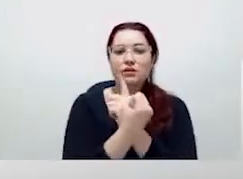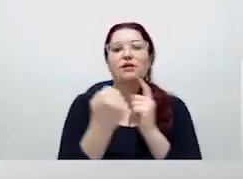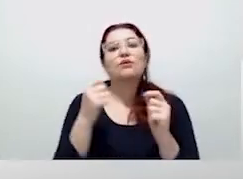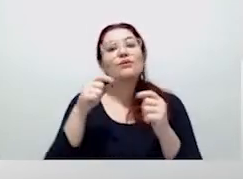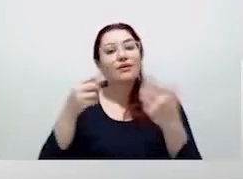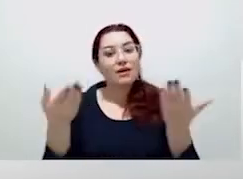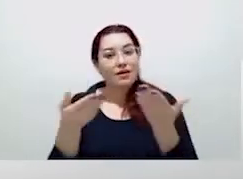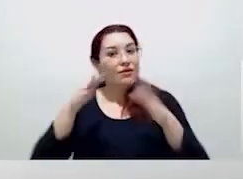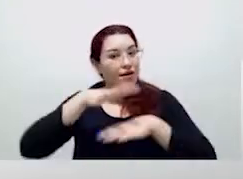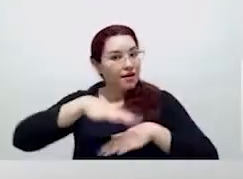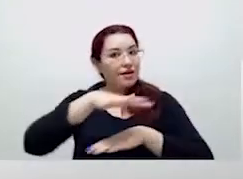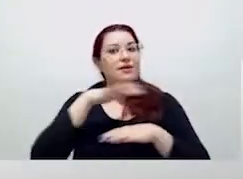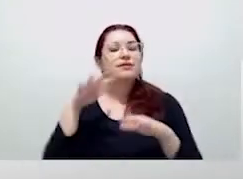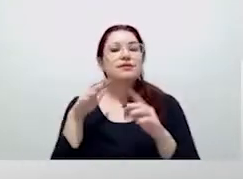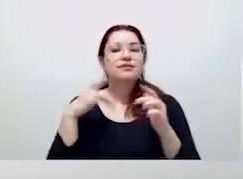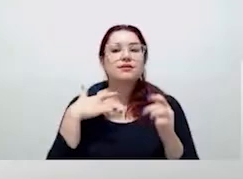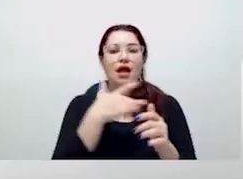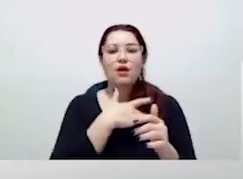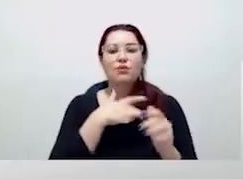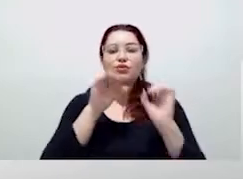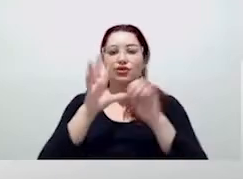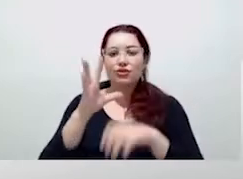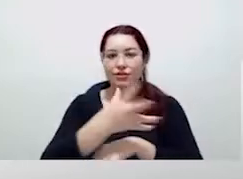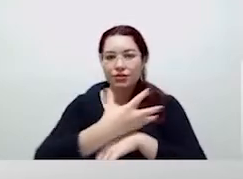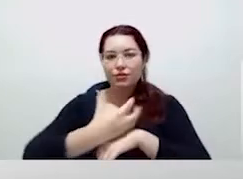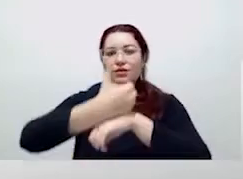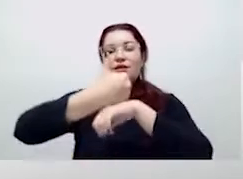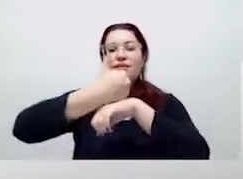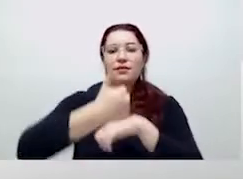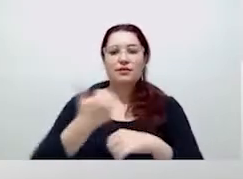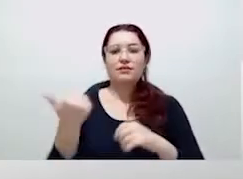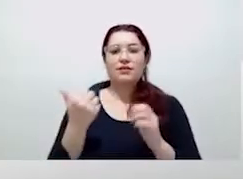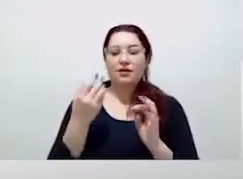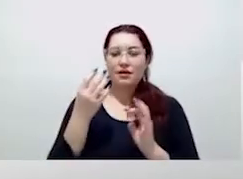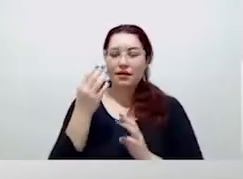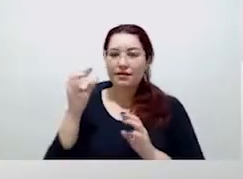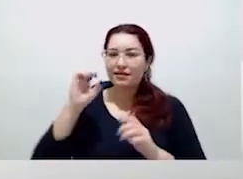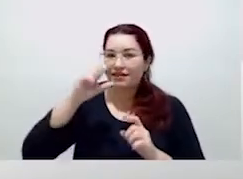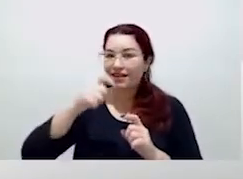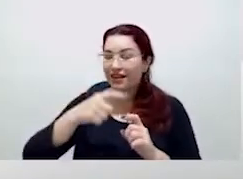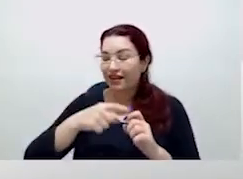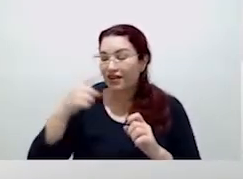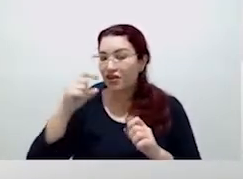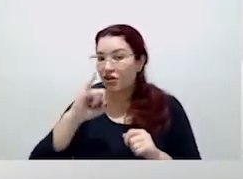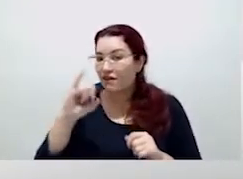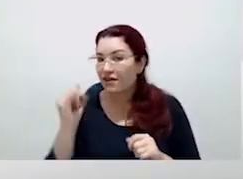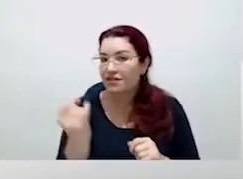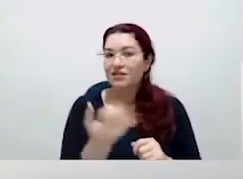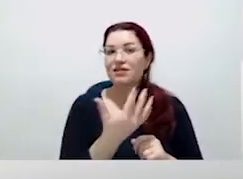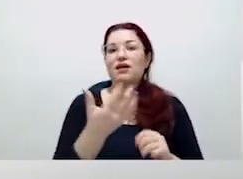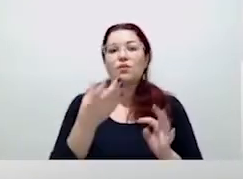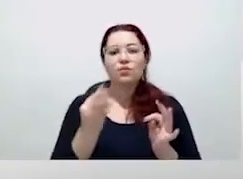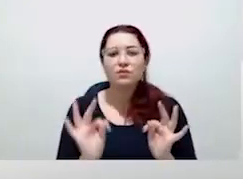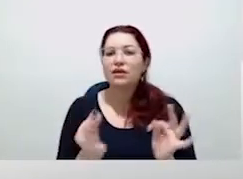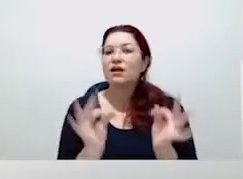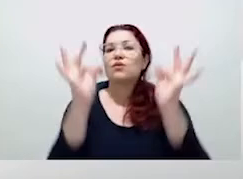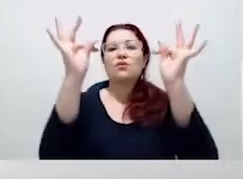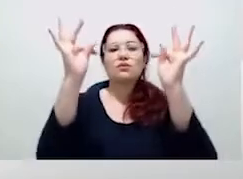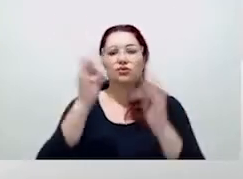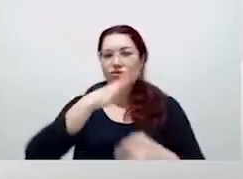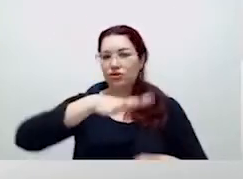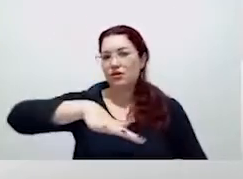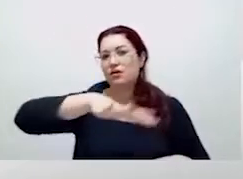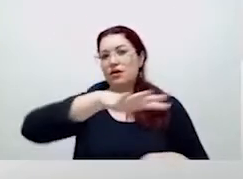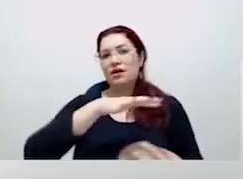da saúde e também o Avançar com sustentabilidade na inovação, na tecnologia e no meio ambiente. Hoje nós vamos destacar aqui as nossas